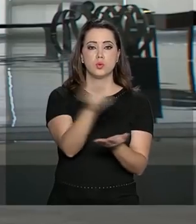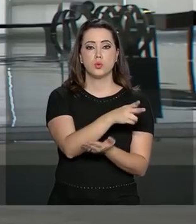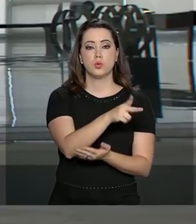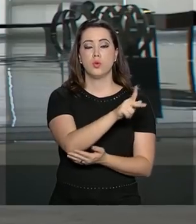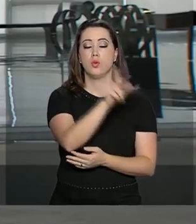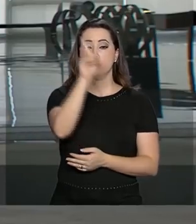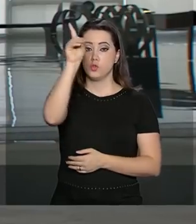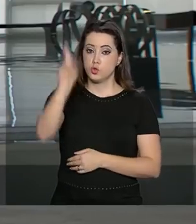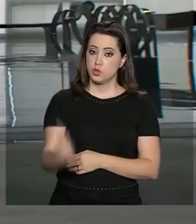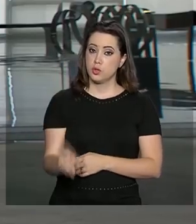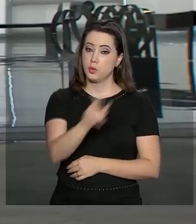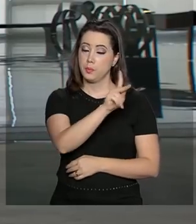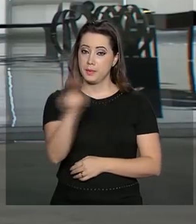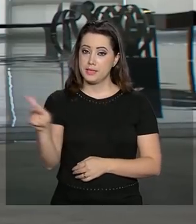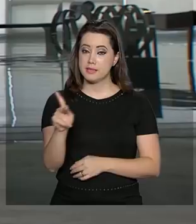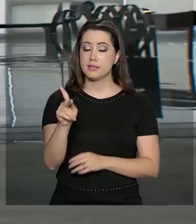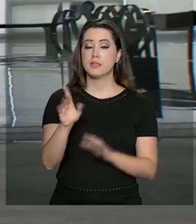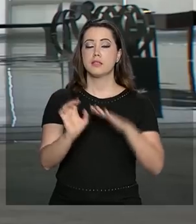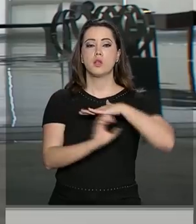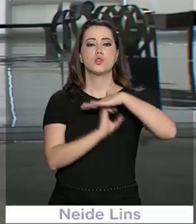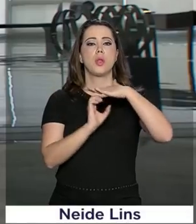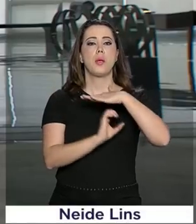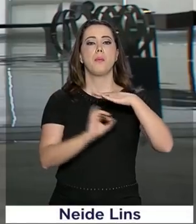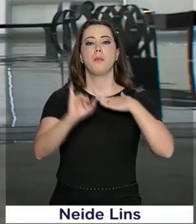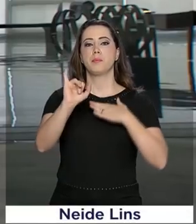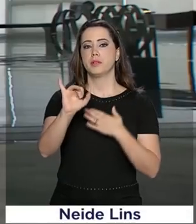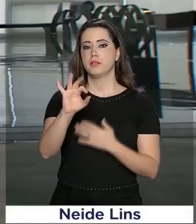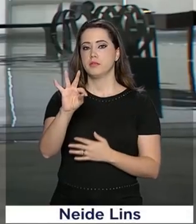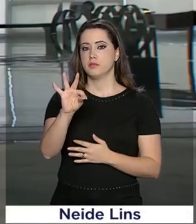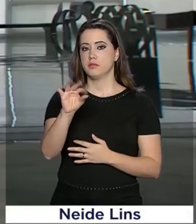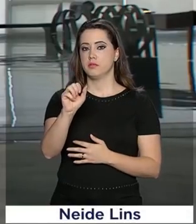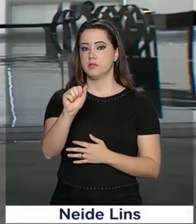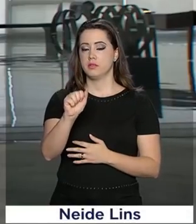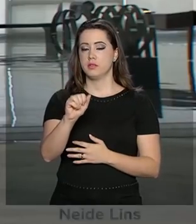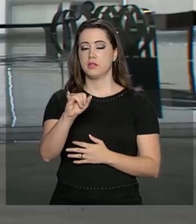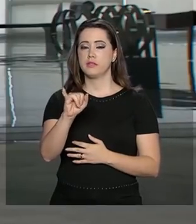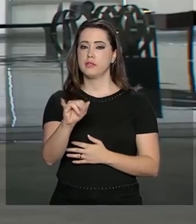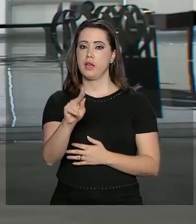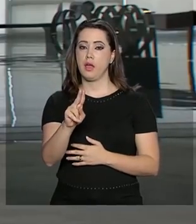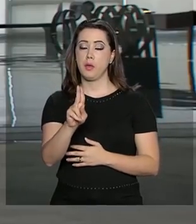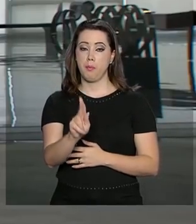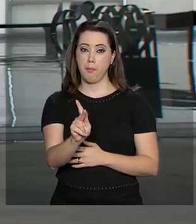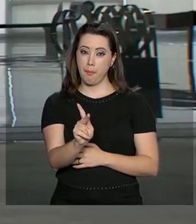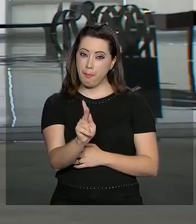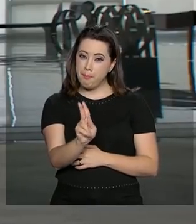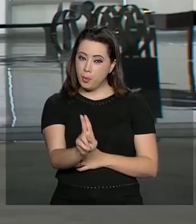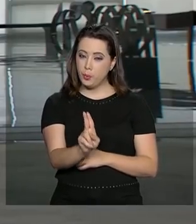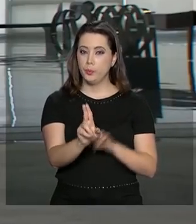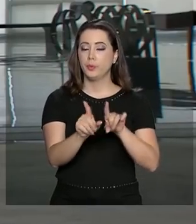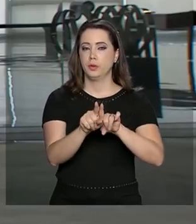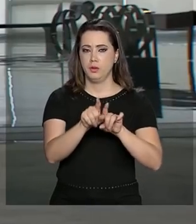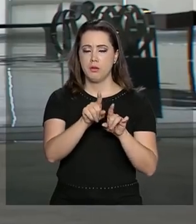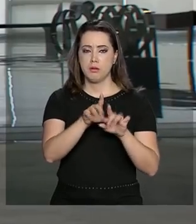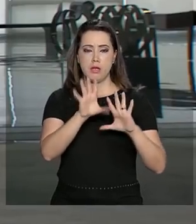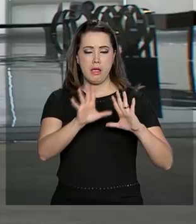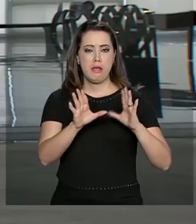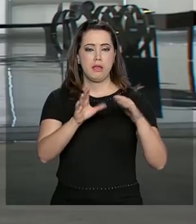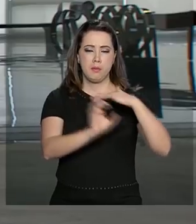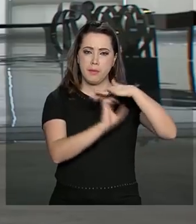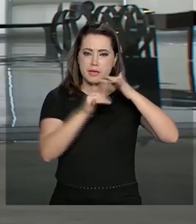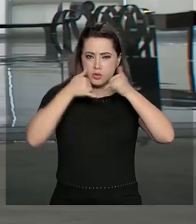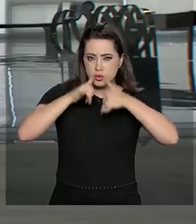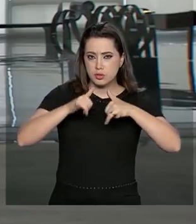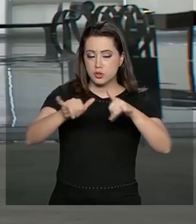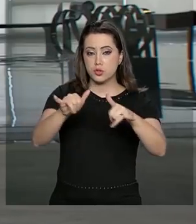diretor-presidente brasileiro da Itaipu Binacional, o general Joaquim Silva Iluna. Também tomou posse como diretor